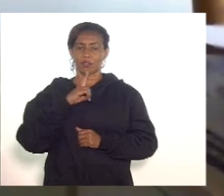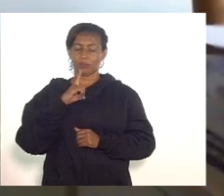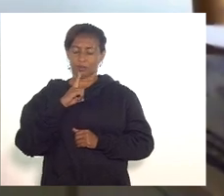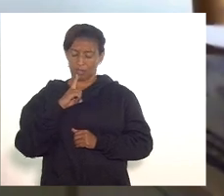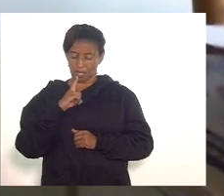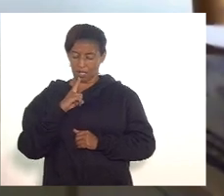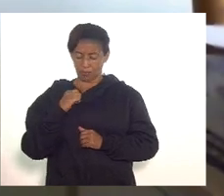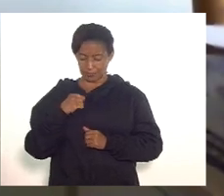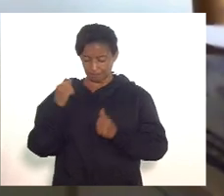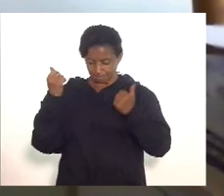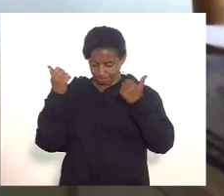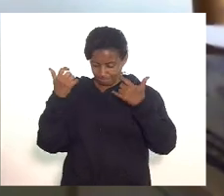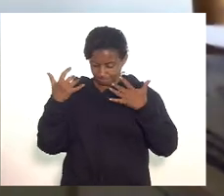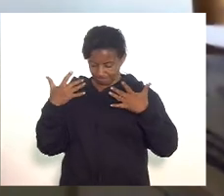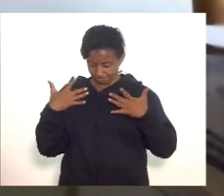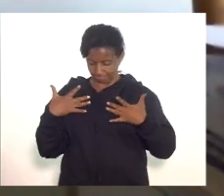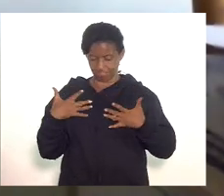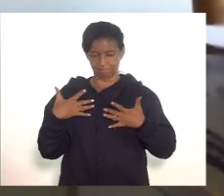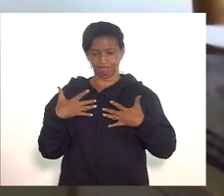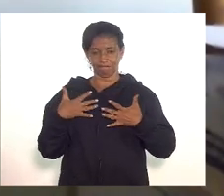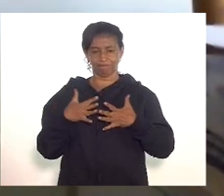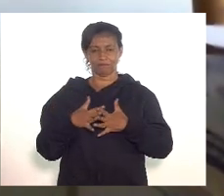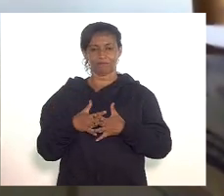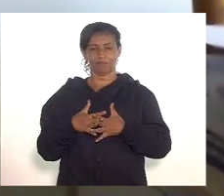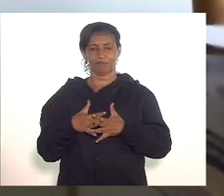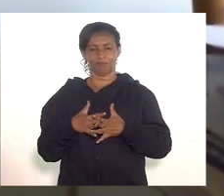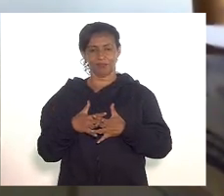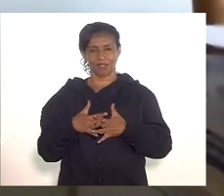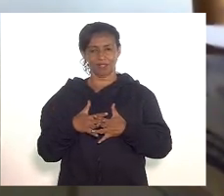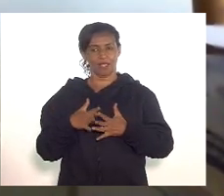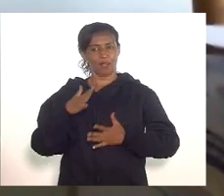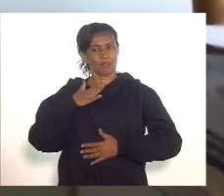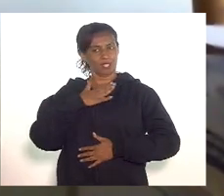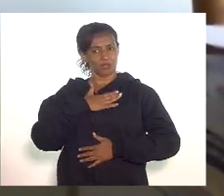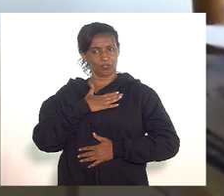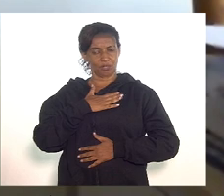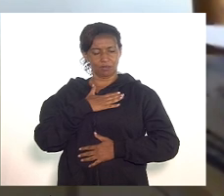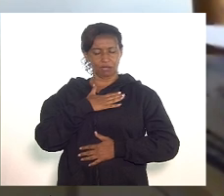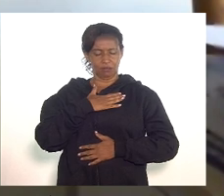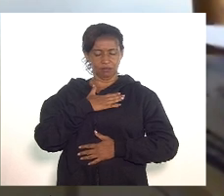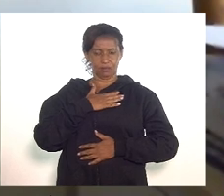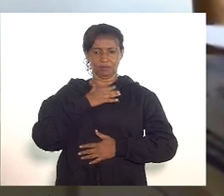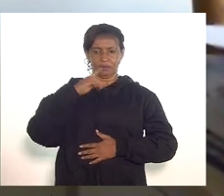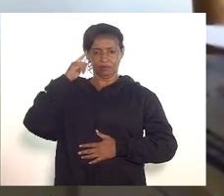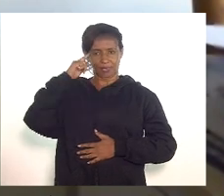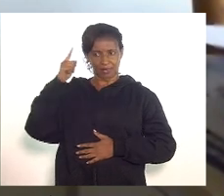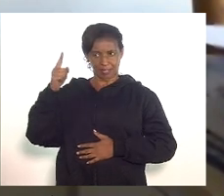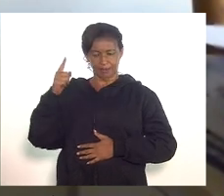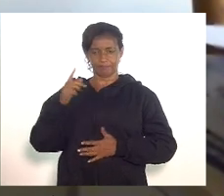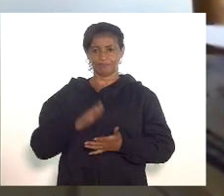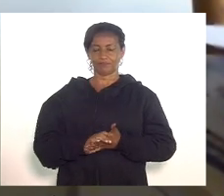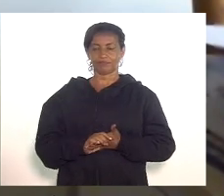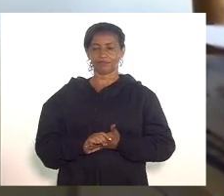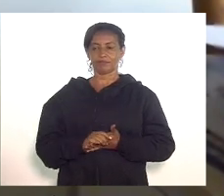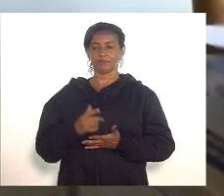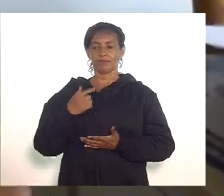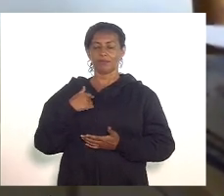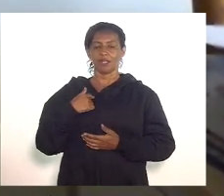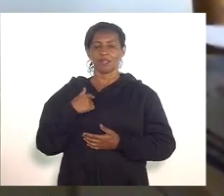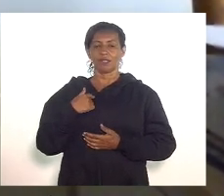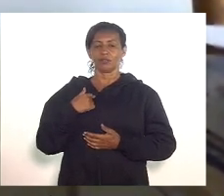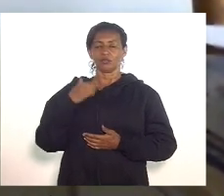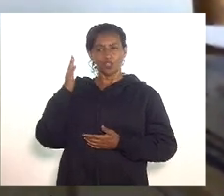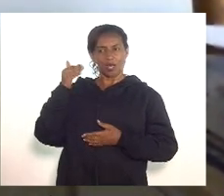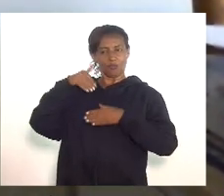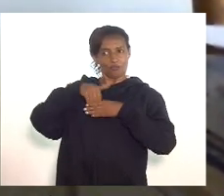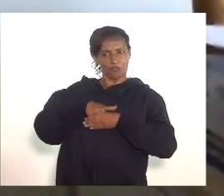minimamente coerente apesar de gostar da ideia ser minimamente coerente com aquilo que eu já